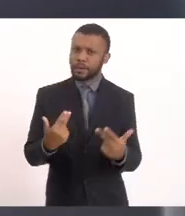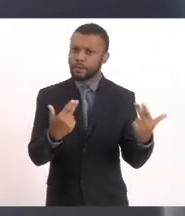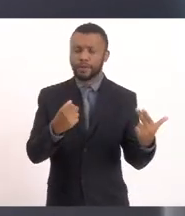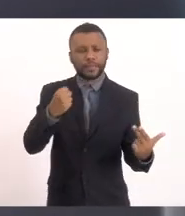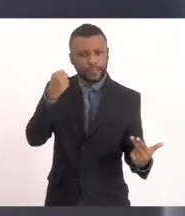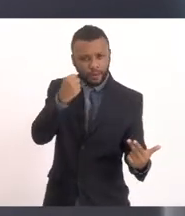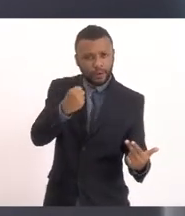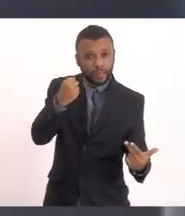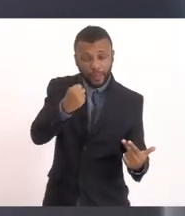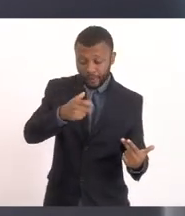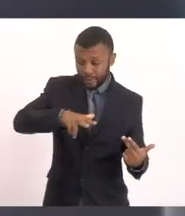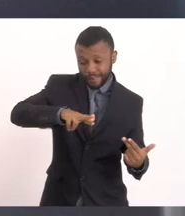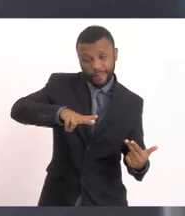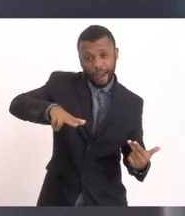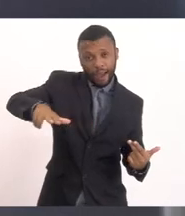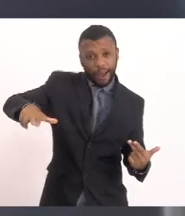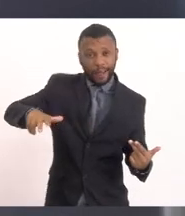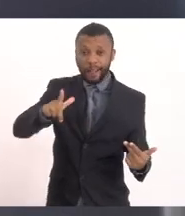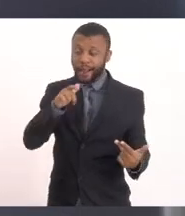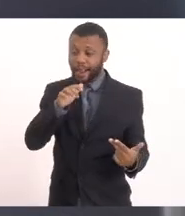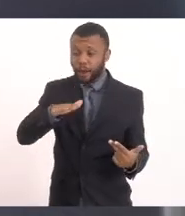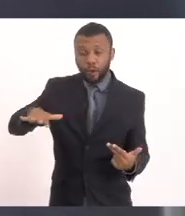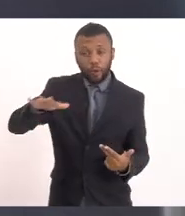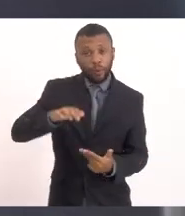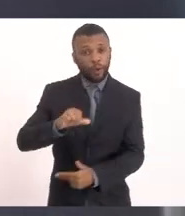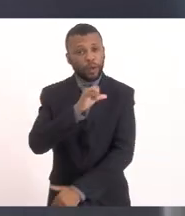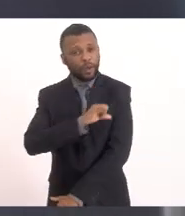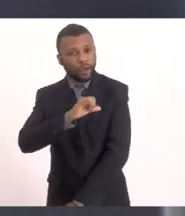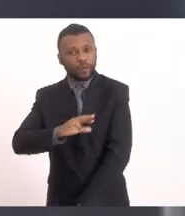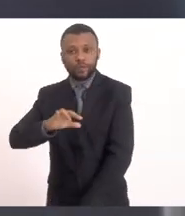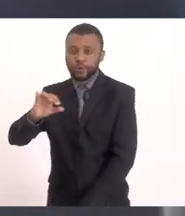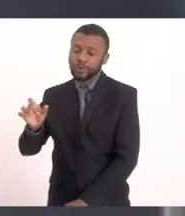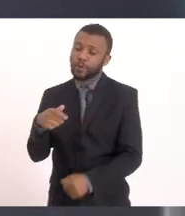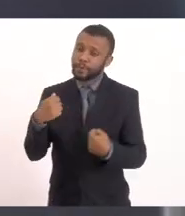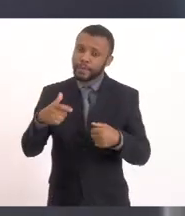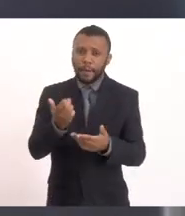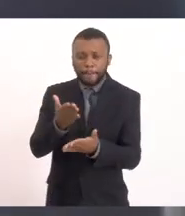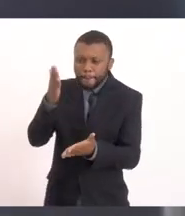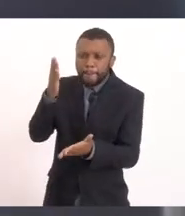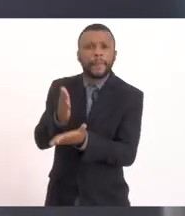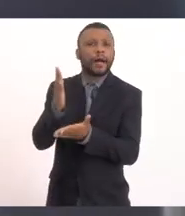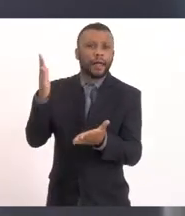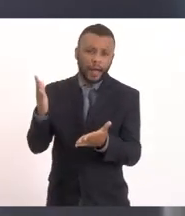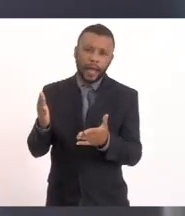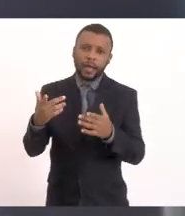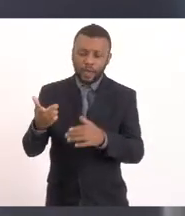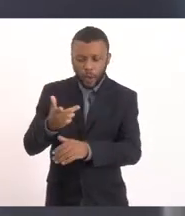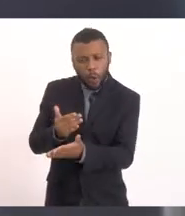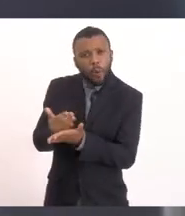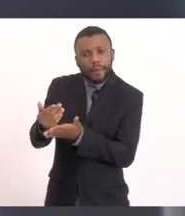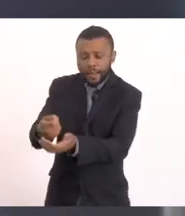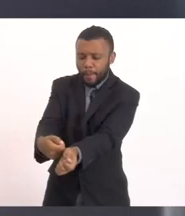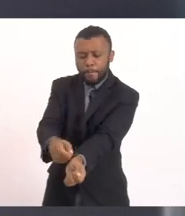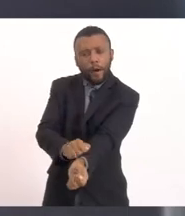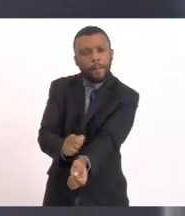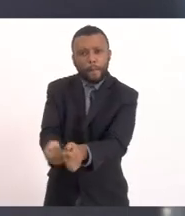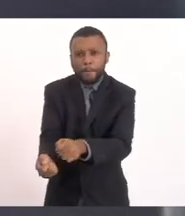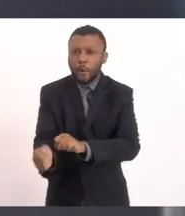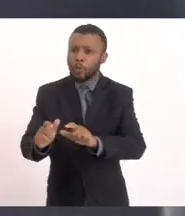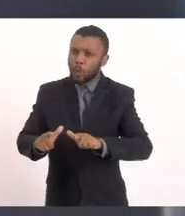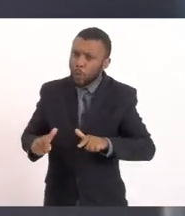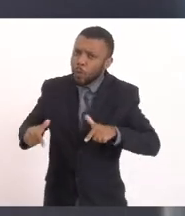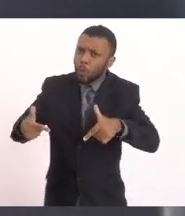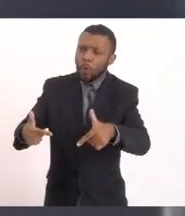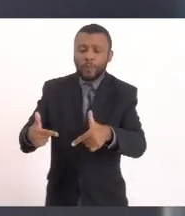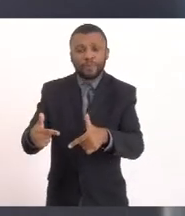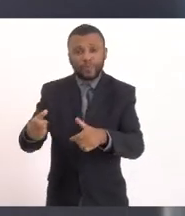lagoas Que a gente tem Em outros locais Do nosso Estado Então acho que a gente Tem que parar com isso E arregaçar as mangas E de fato fazer uma obra Que já era para estar pronta